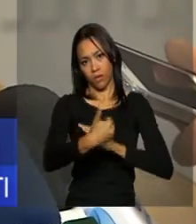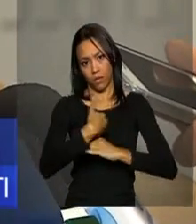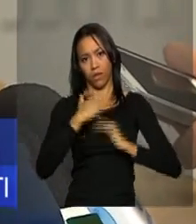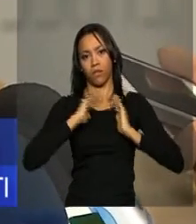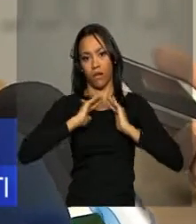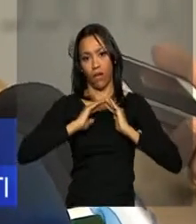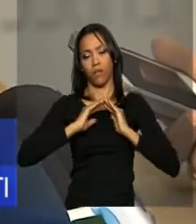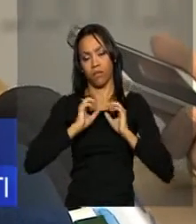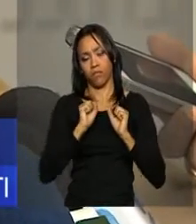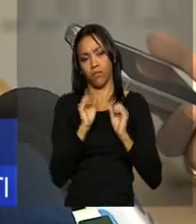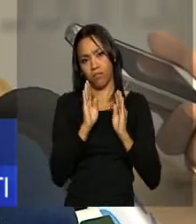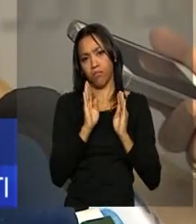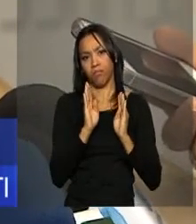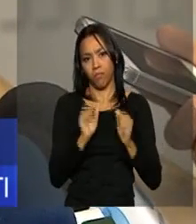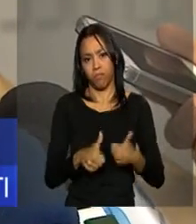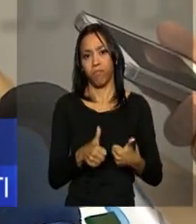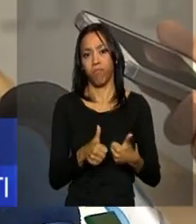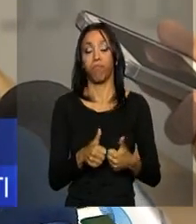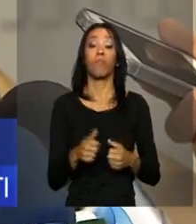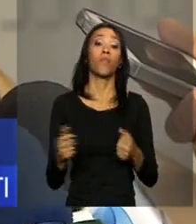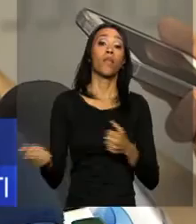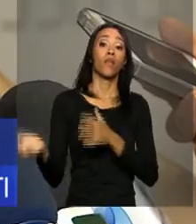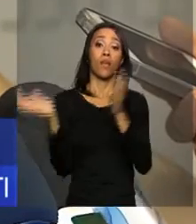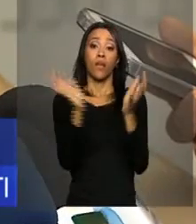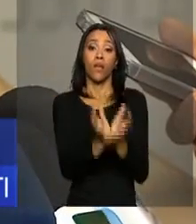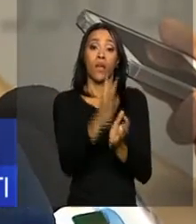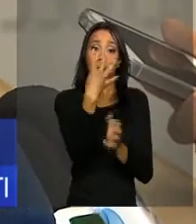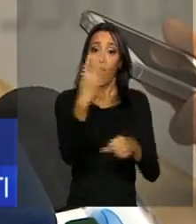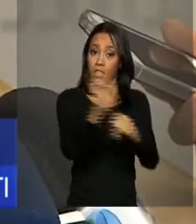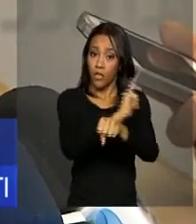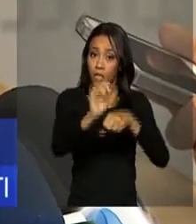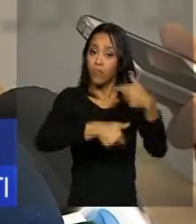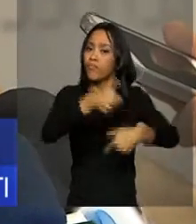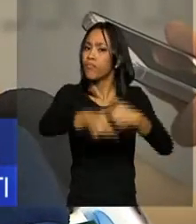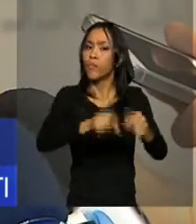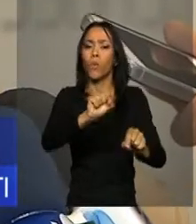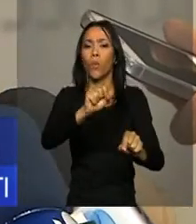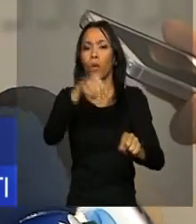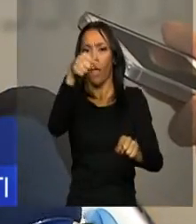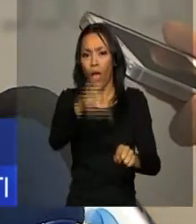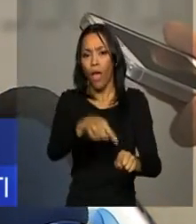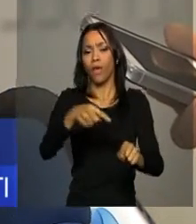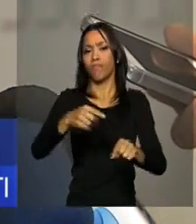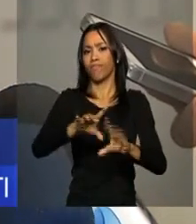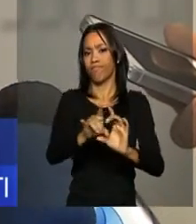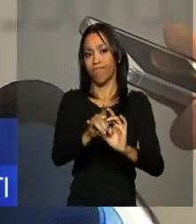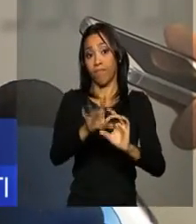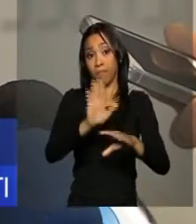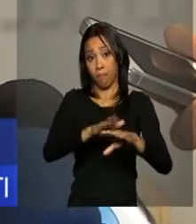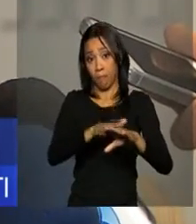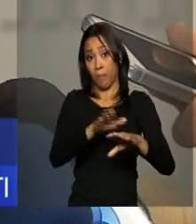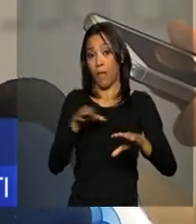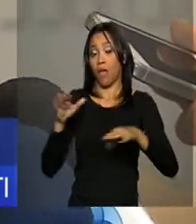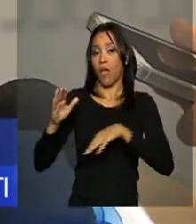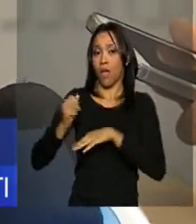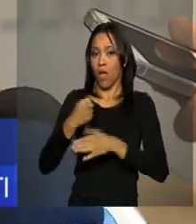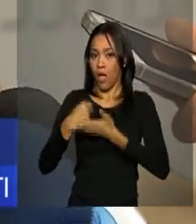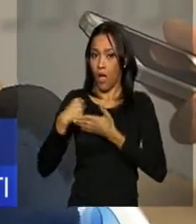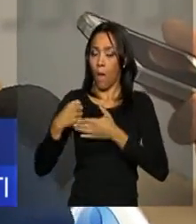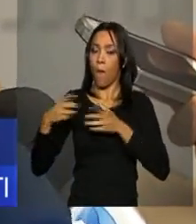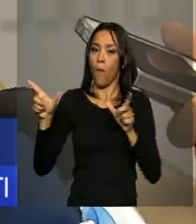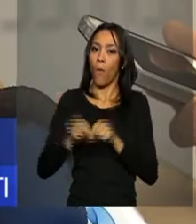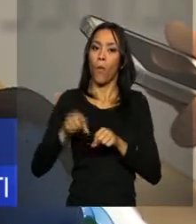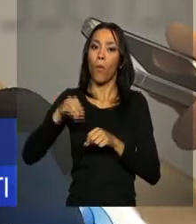casas. E também, numa quarta fase, estaremos à disposição do Ministério da Educação, conversei com o